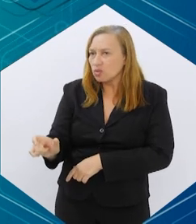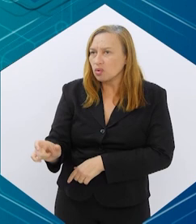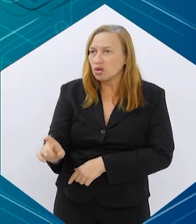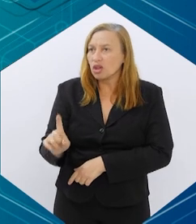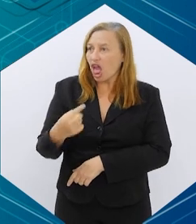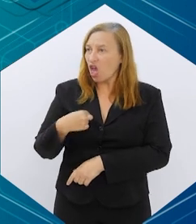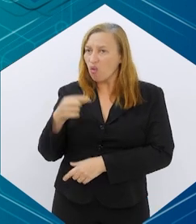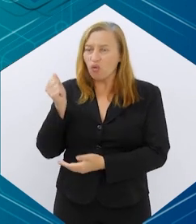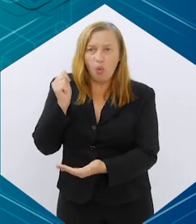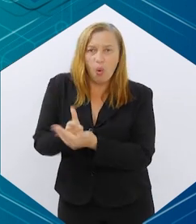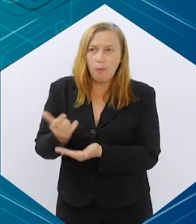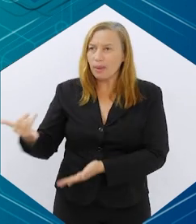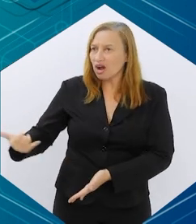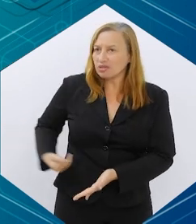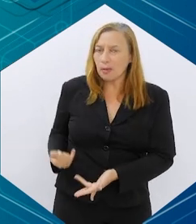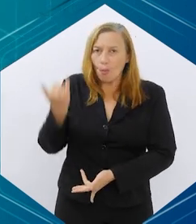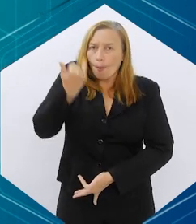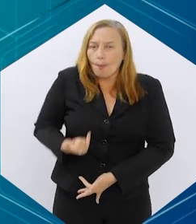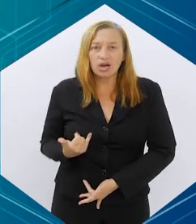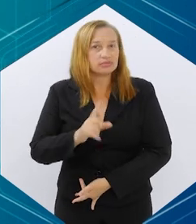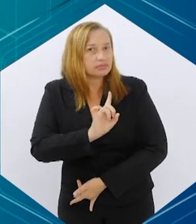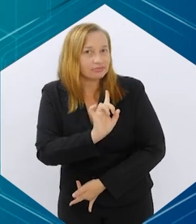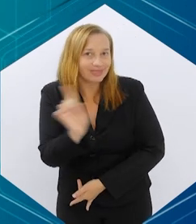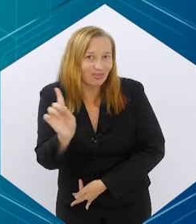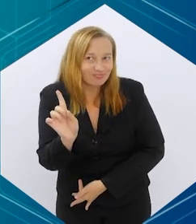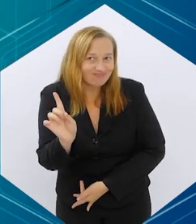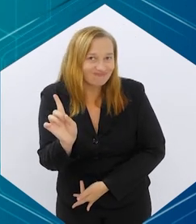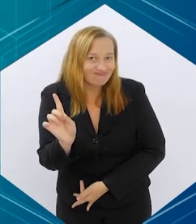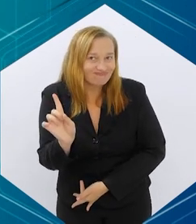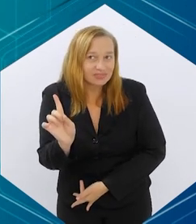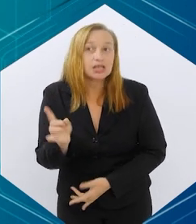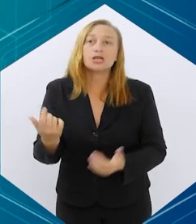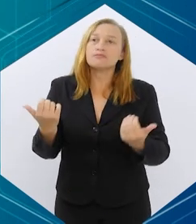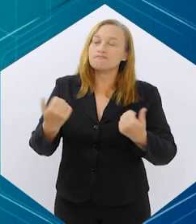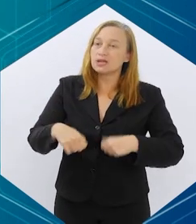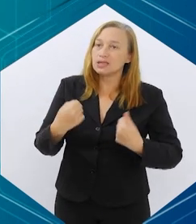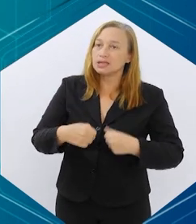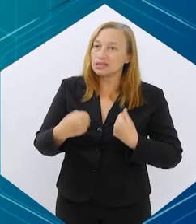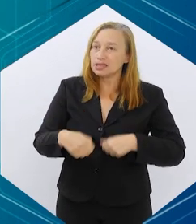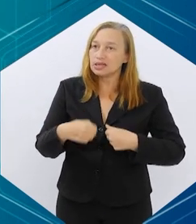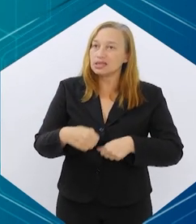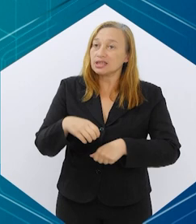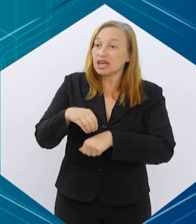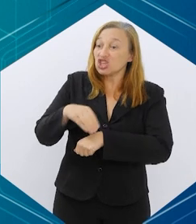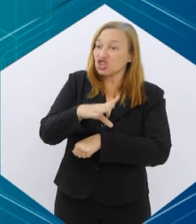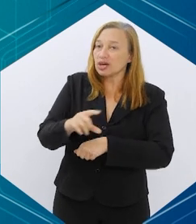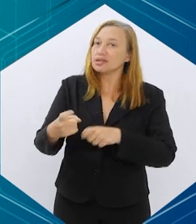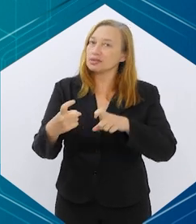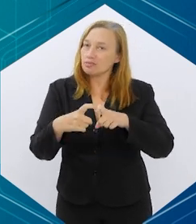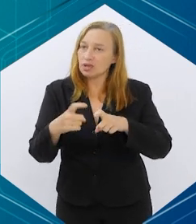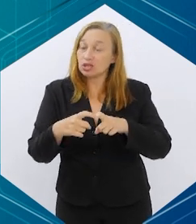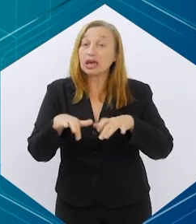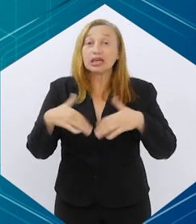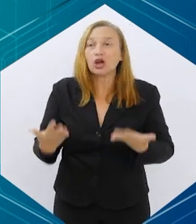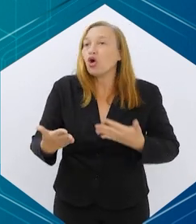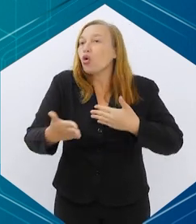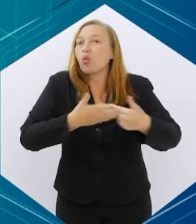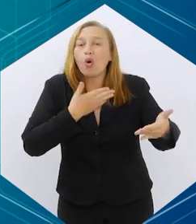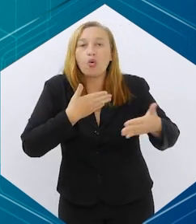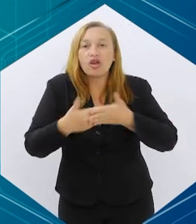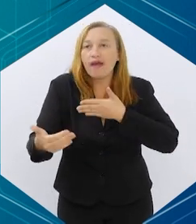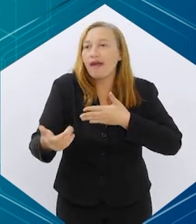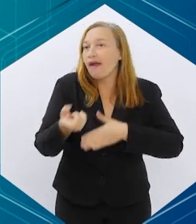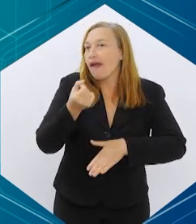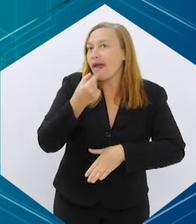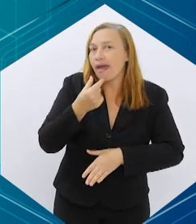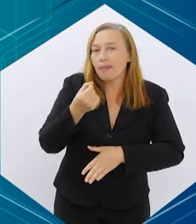questão que eu vou comprar a canetinha para emagrecer, não é a questão estética, tem que ter indicação para usar. E como qualquer medicamento, como